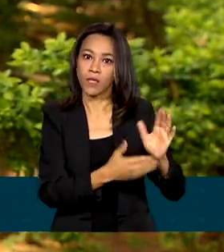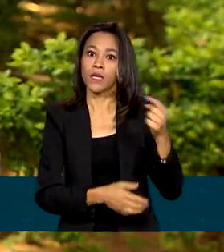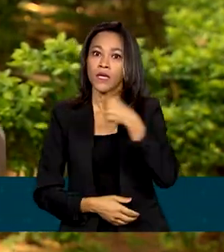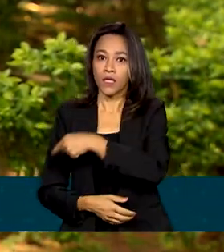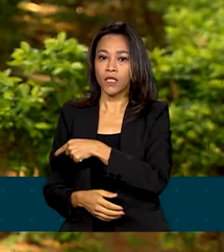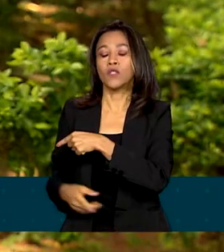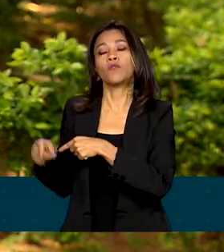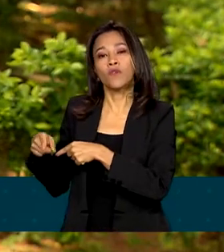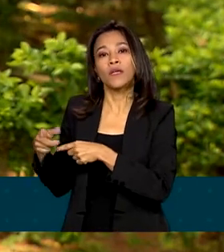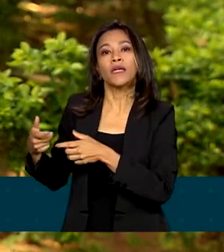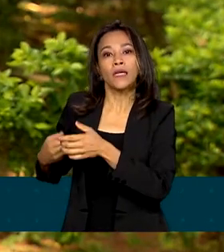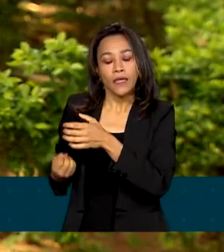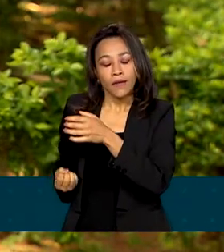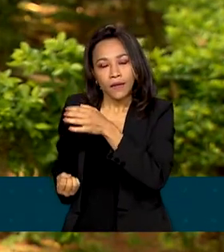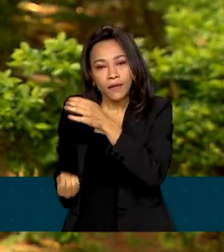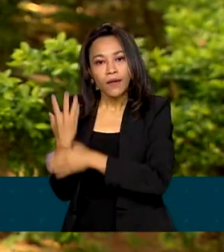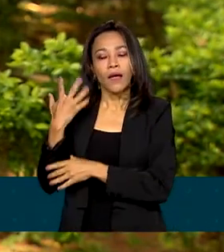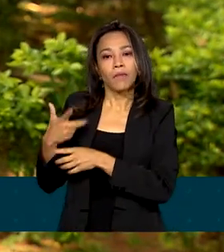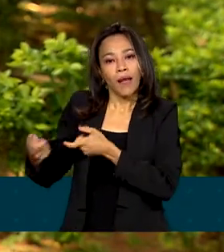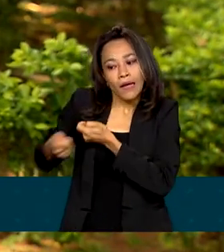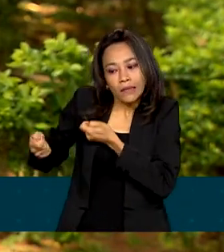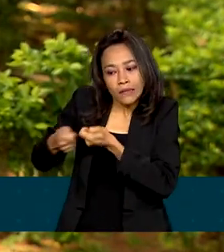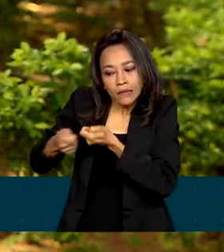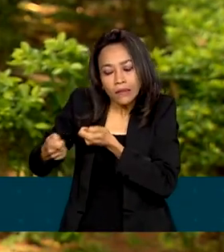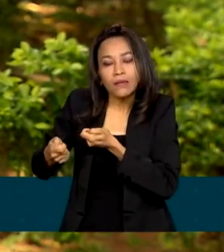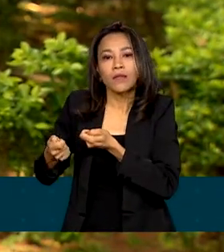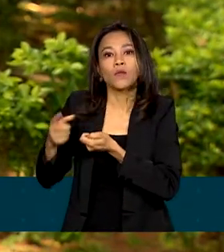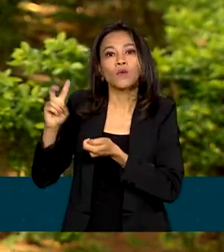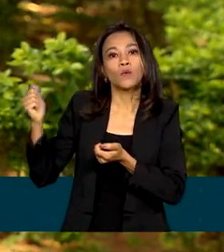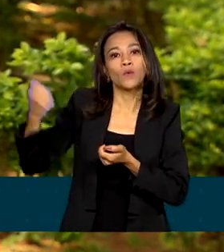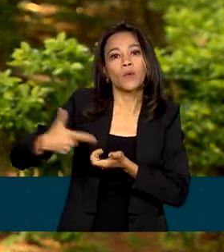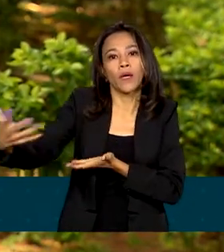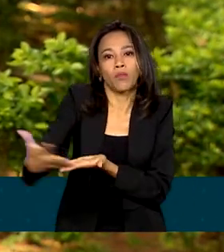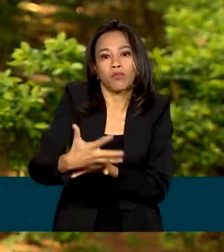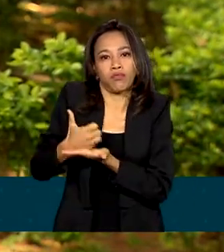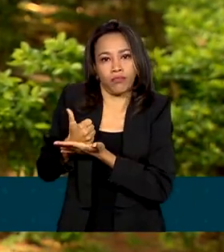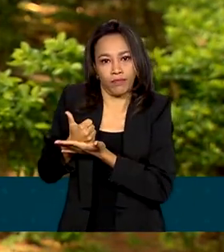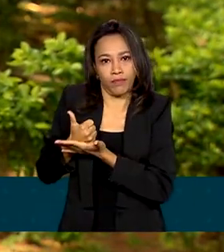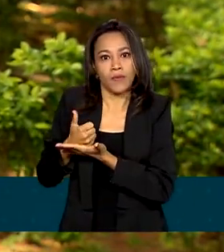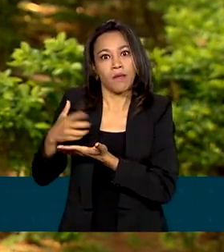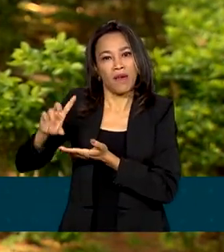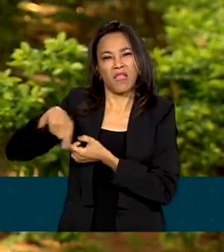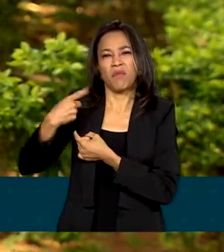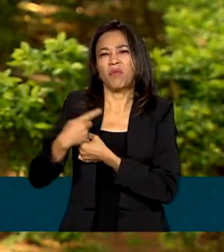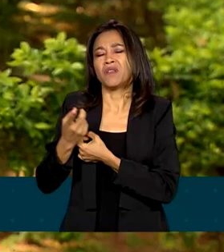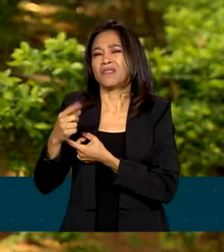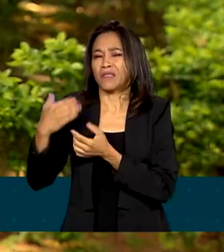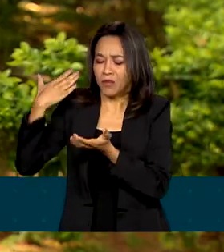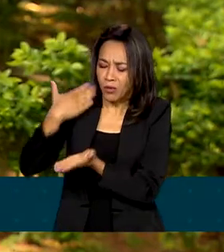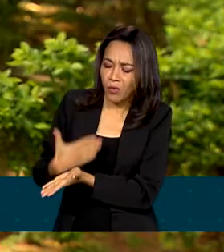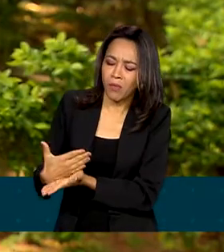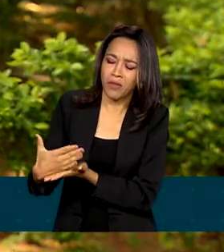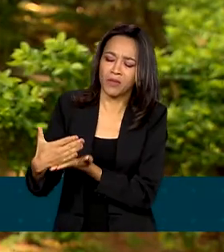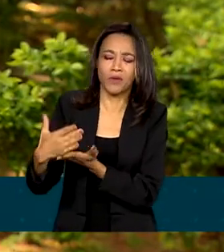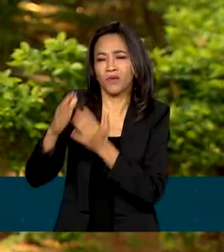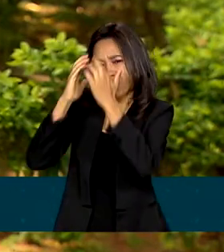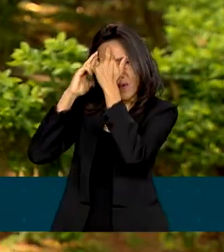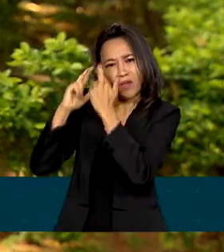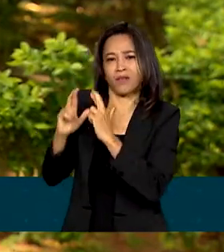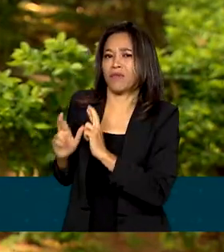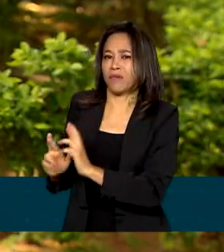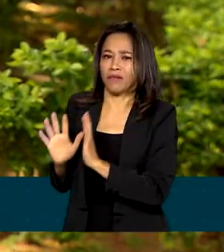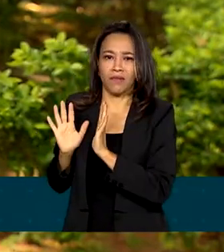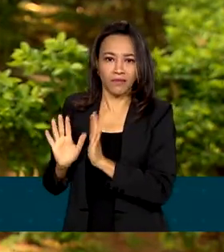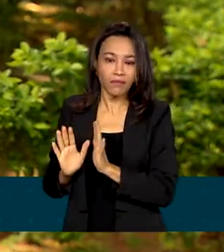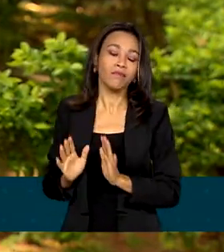governo de gastar mais do que arrecada. Mas desde que entrou em vigor, foi desrespeitado várias vezes. E mesmo assim, segundo